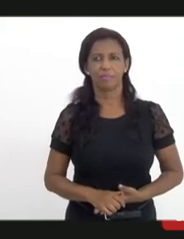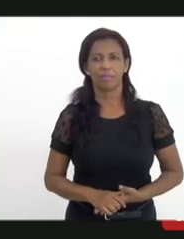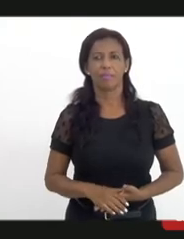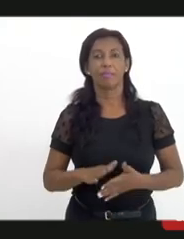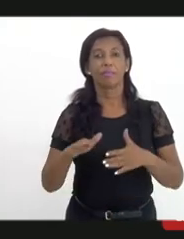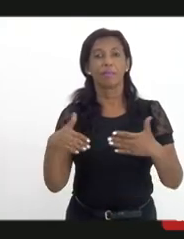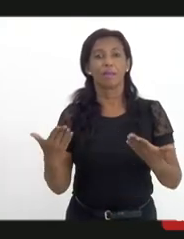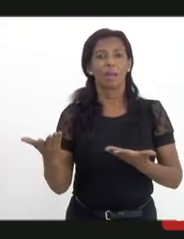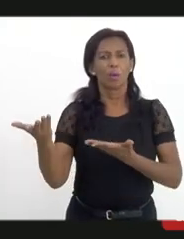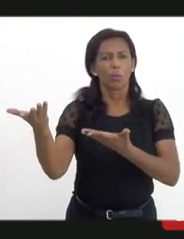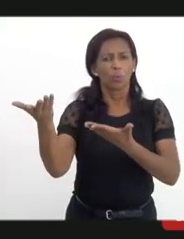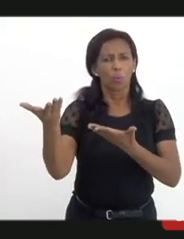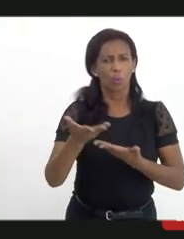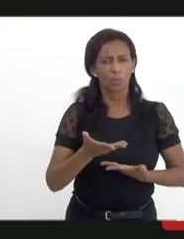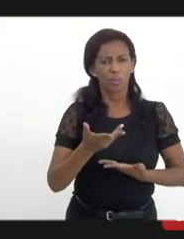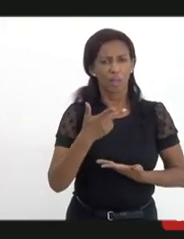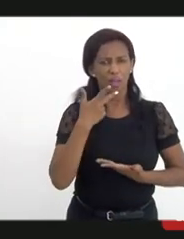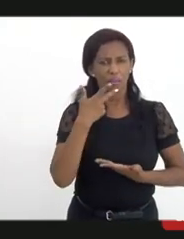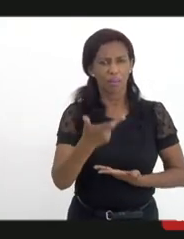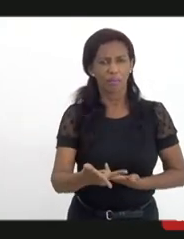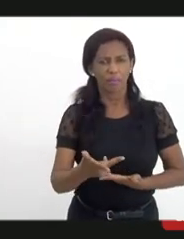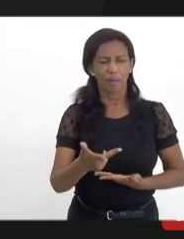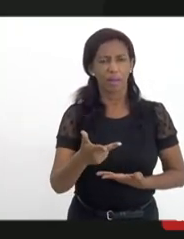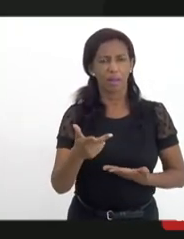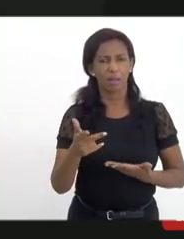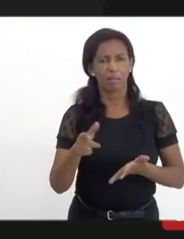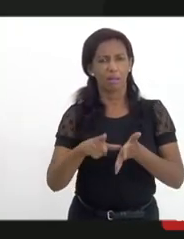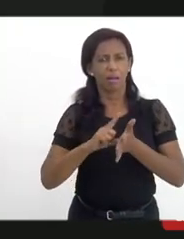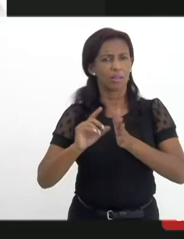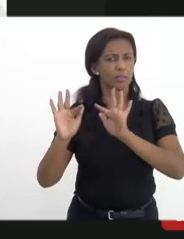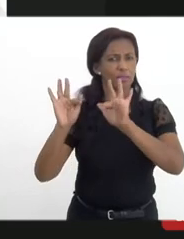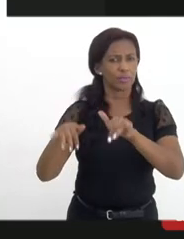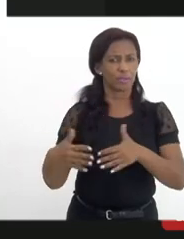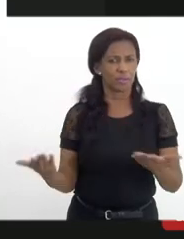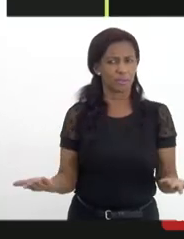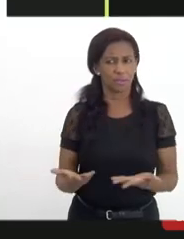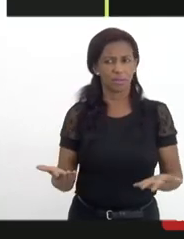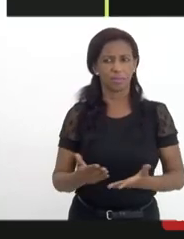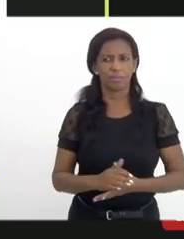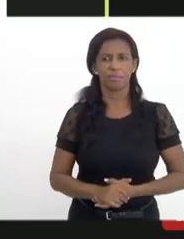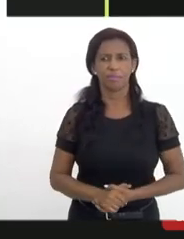algum convidado gostaria de fazer o uso da palavra antes de encerrarmos a audiência de hoje?